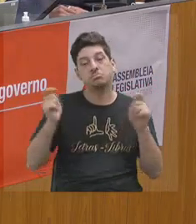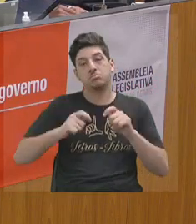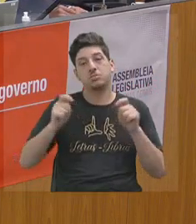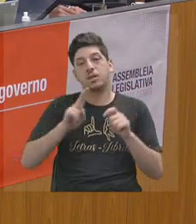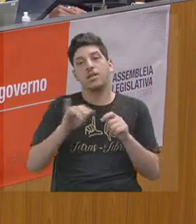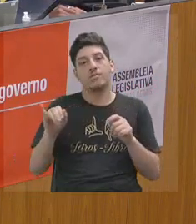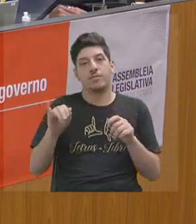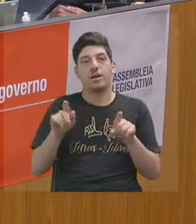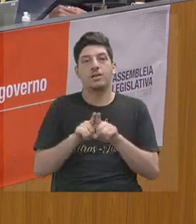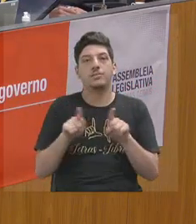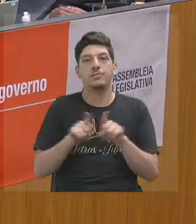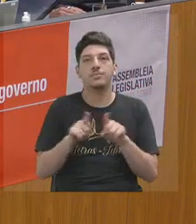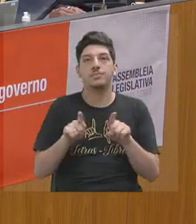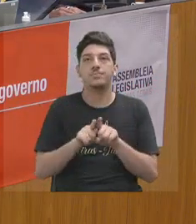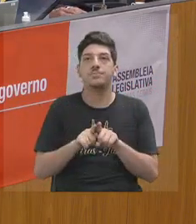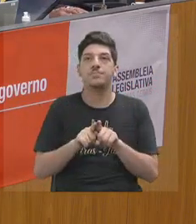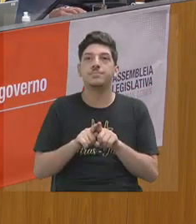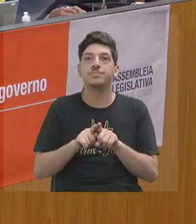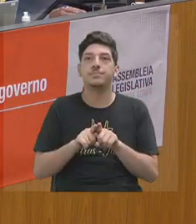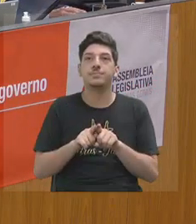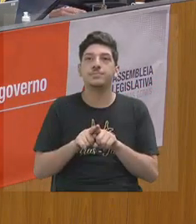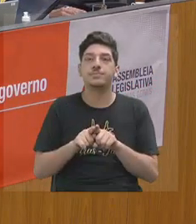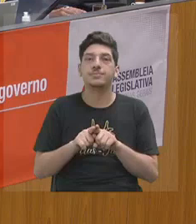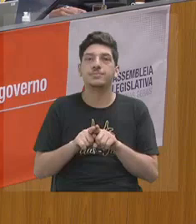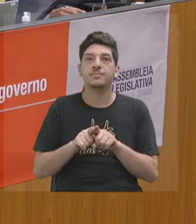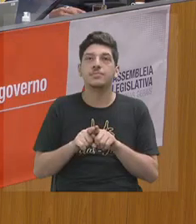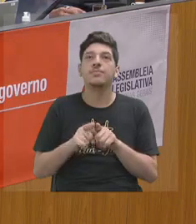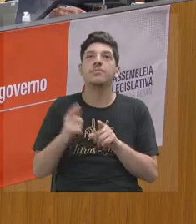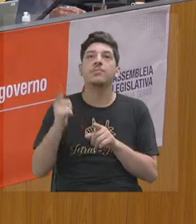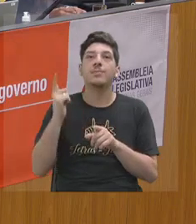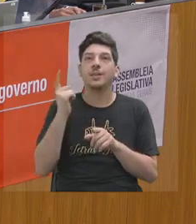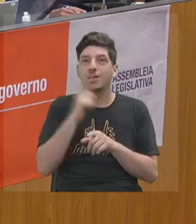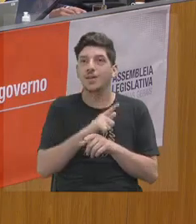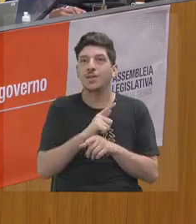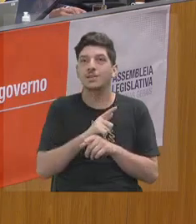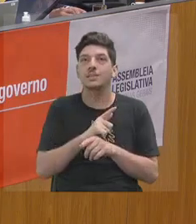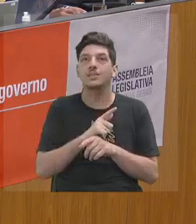ir lá na Fenamilho e fazer a cobertura.